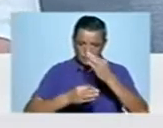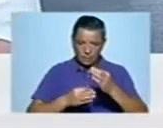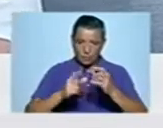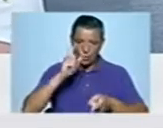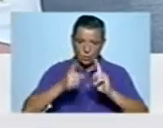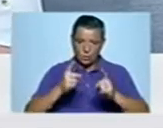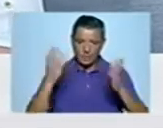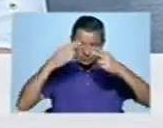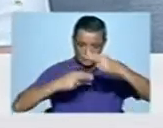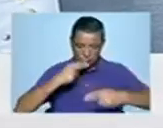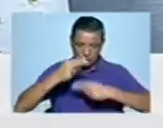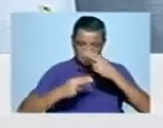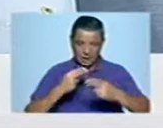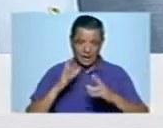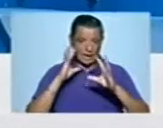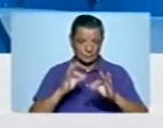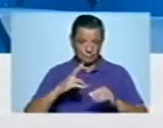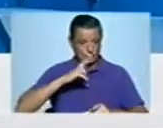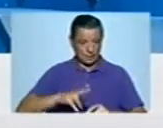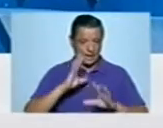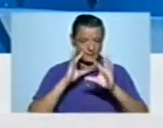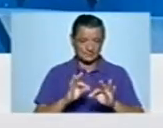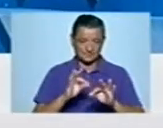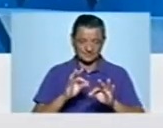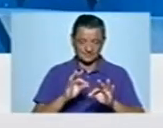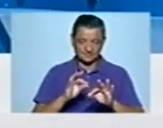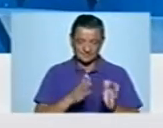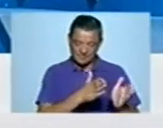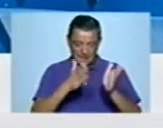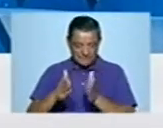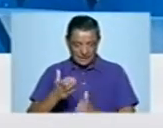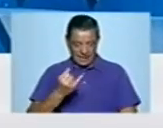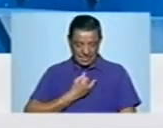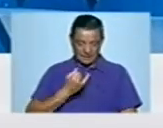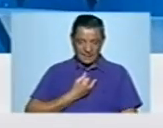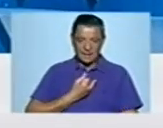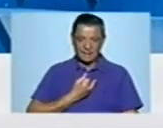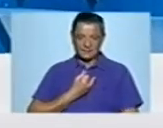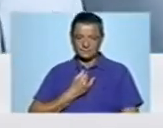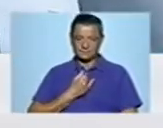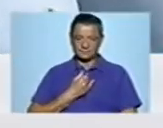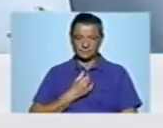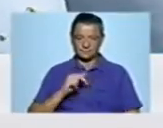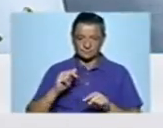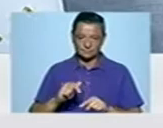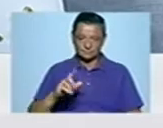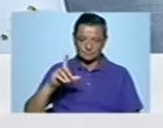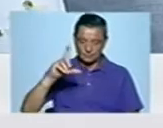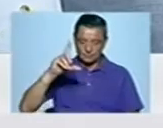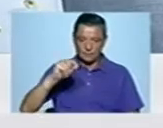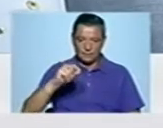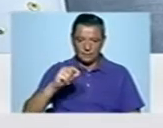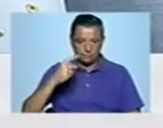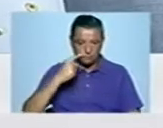comer ou jantar, não é verdade. É uma constante. Faz muito parte da nossa identidade. E, portanto, este tipo de iniciativas também é bom,